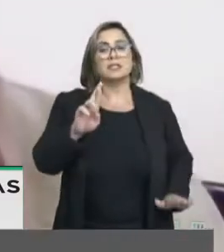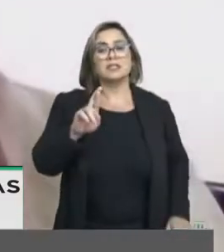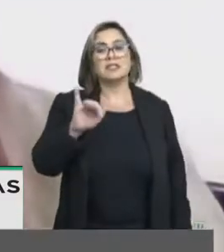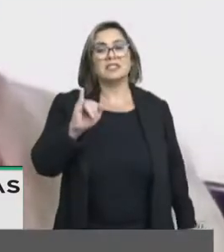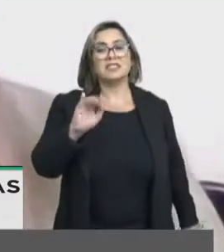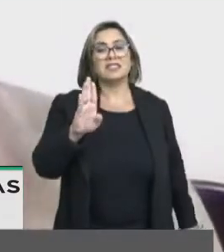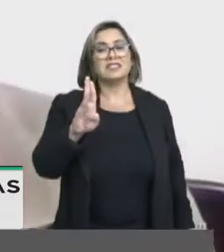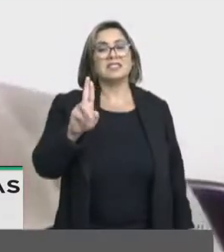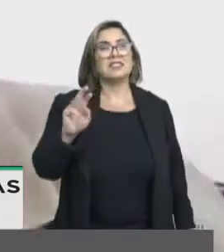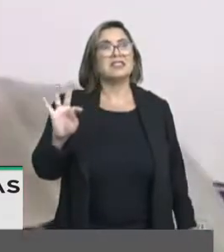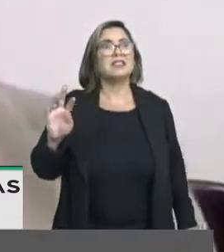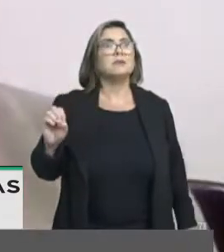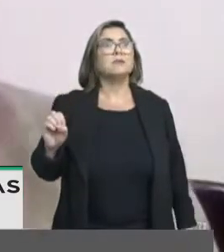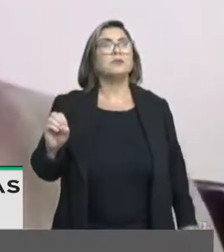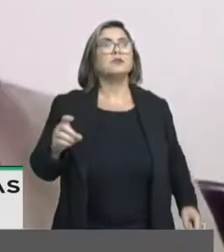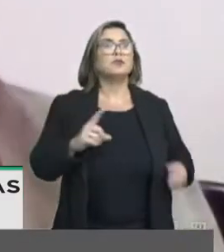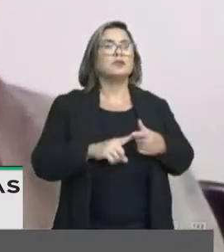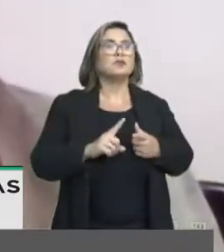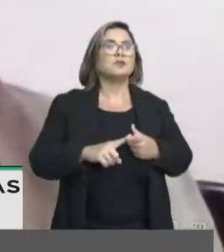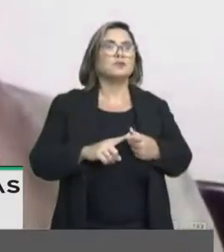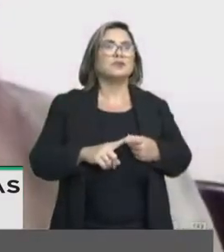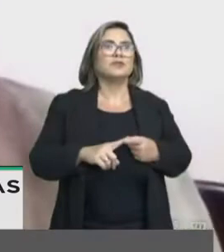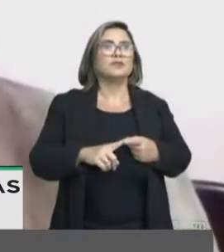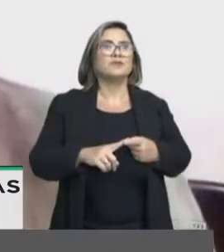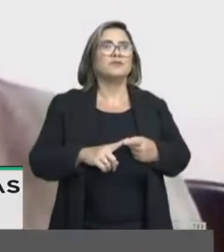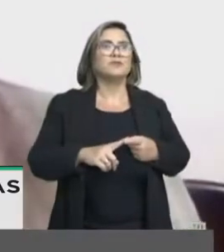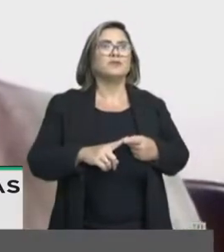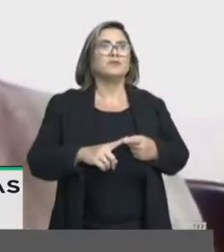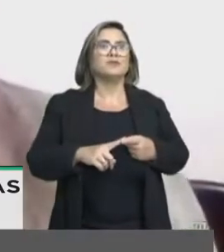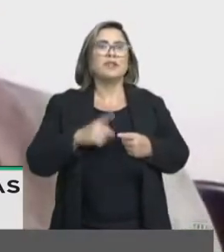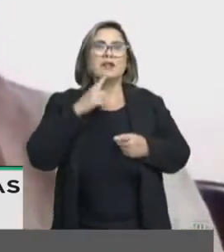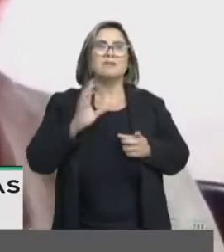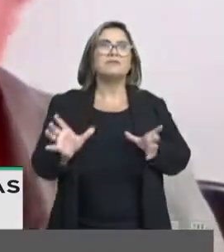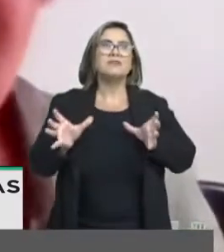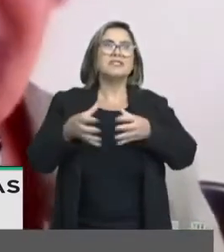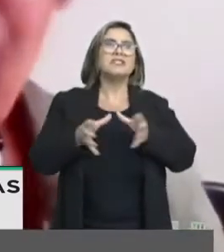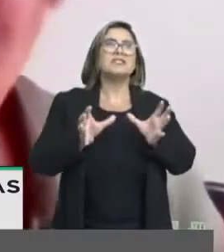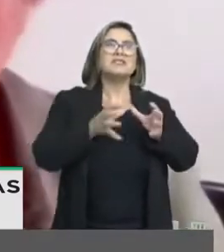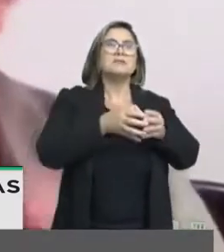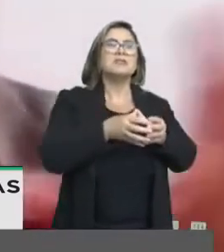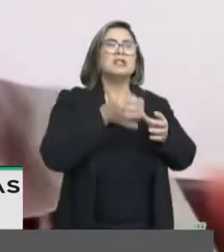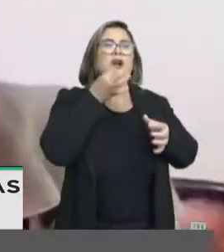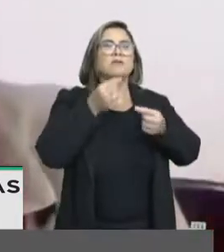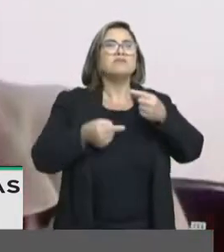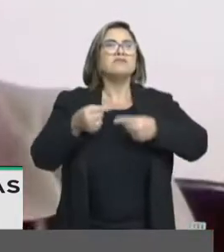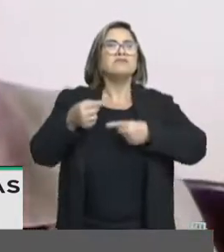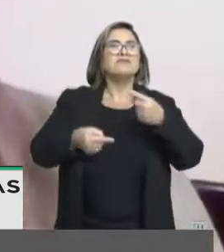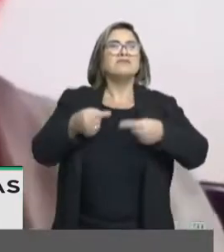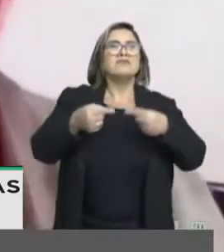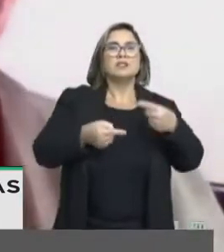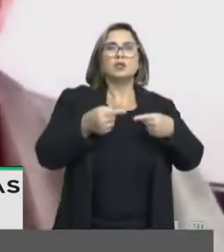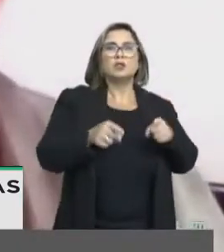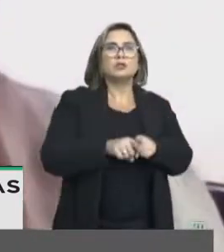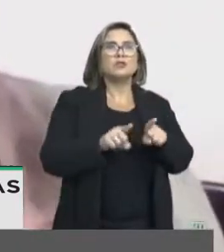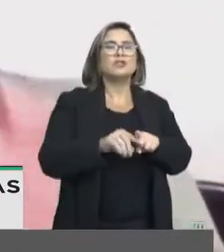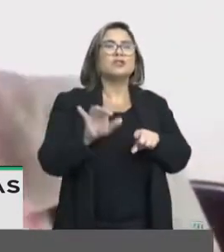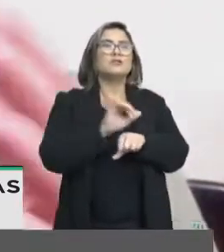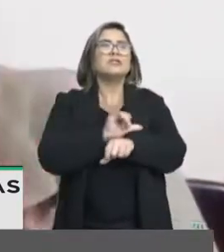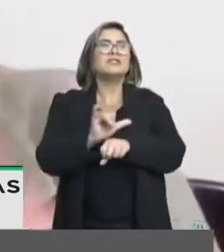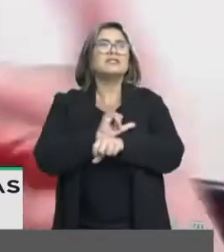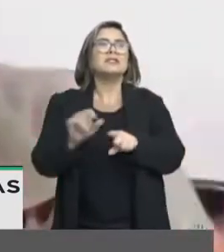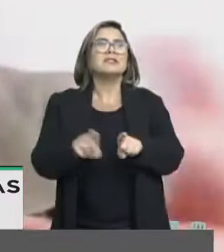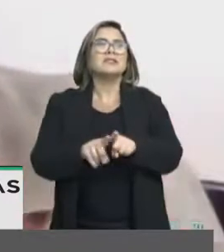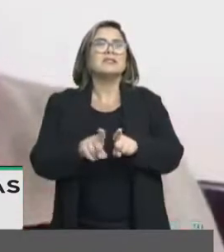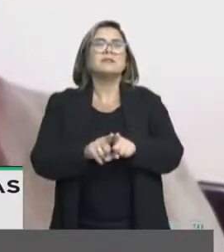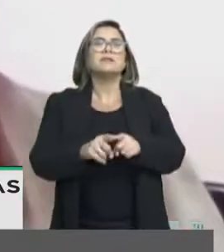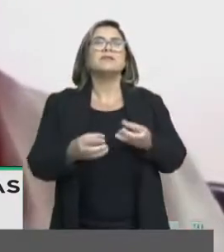aqui já foi dito pelo Rogério que me antecedeu, por que não se tributam as embarcações de luxo? Por que não se